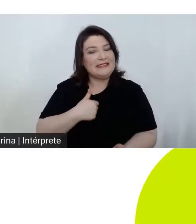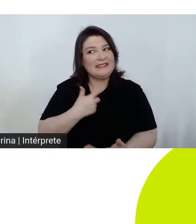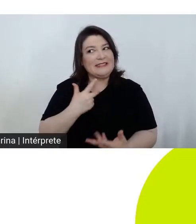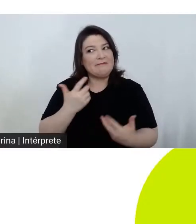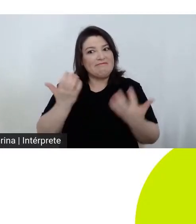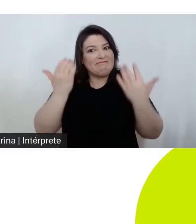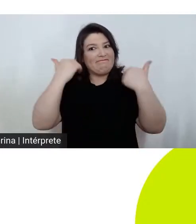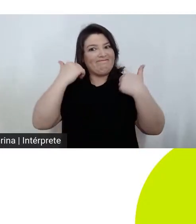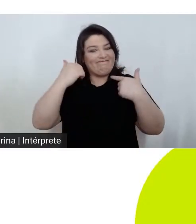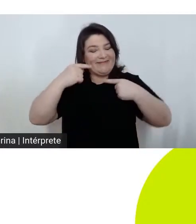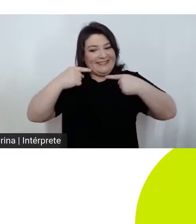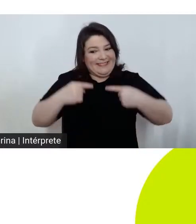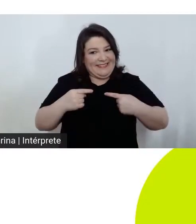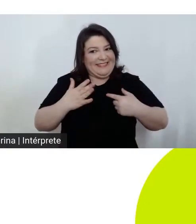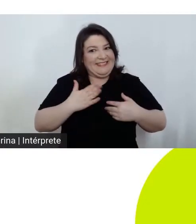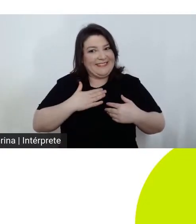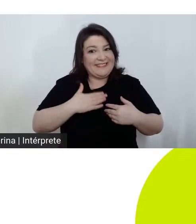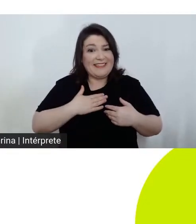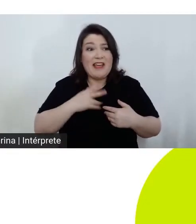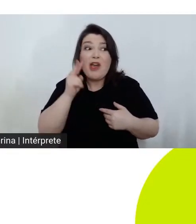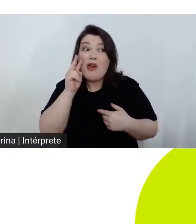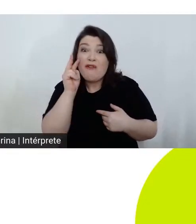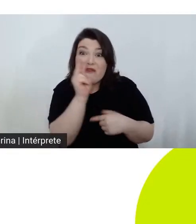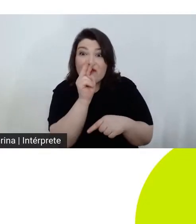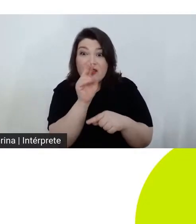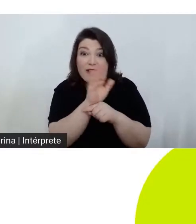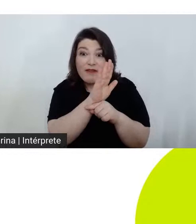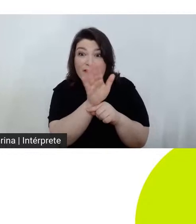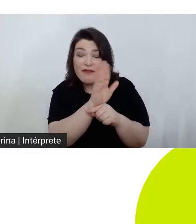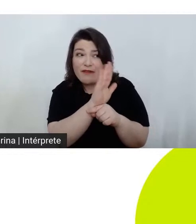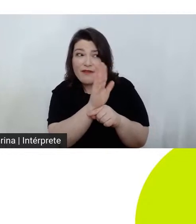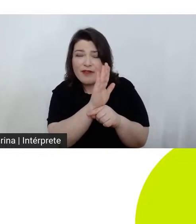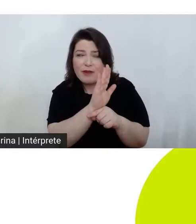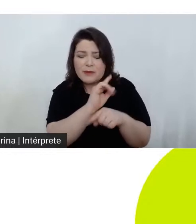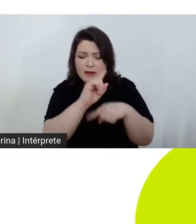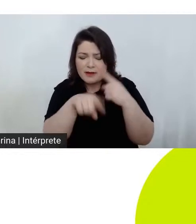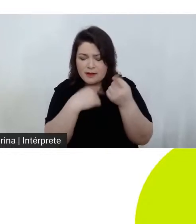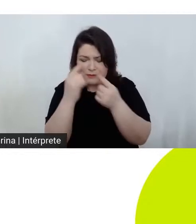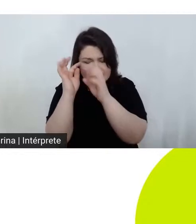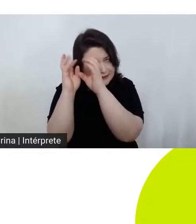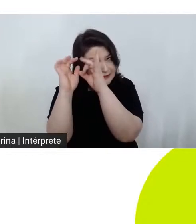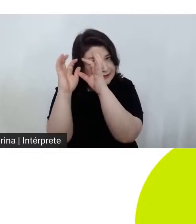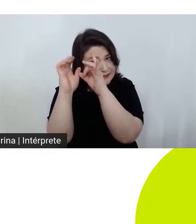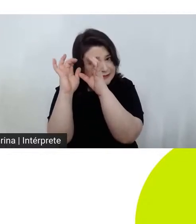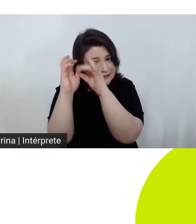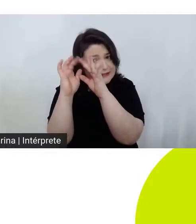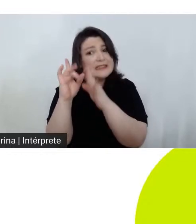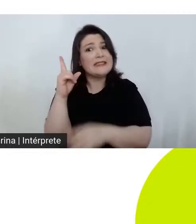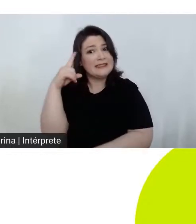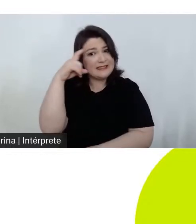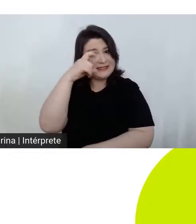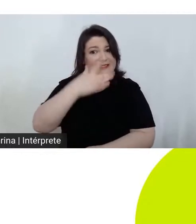assistir esse filme e depois tentar tecer algumas ideias a respeito.